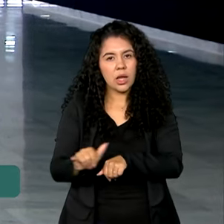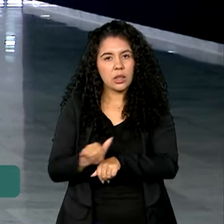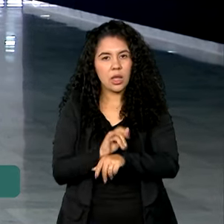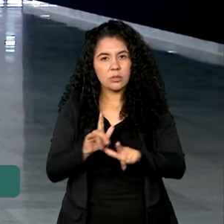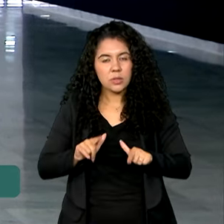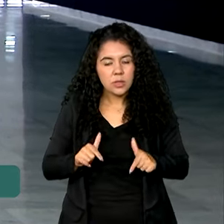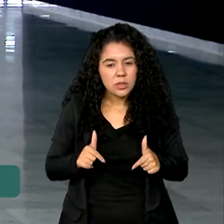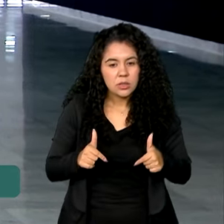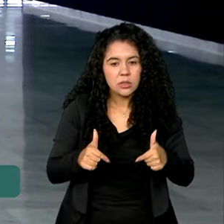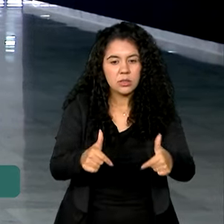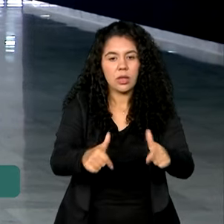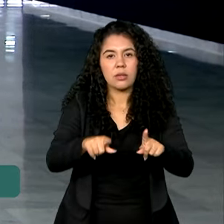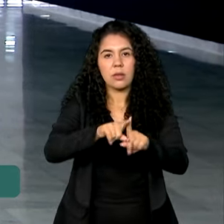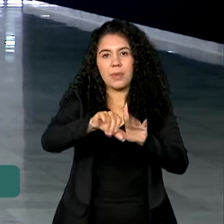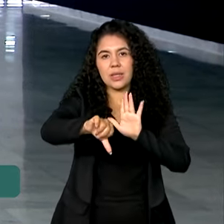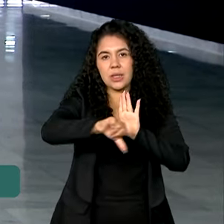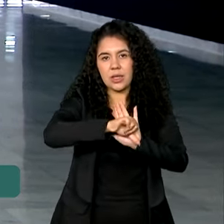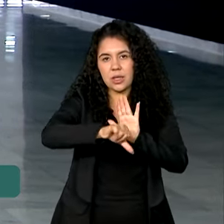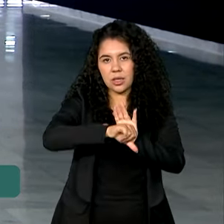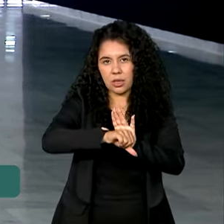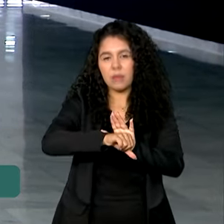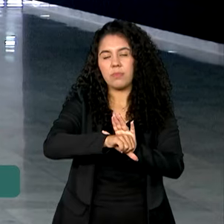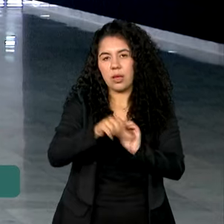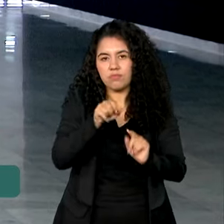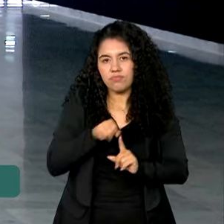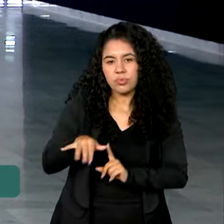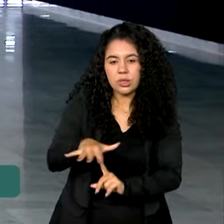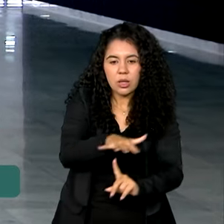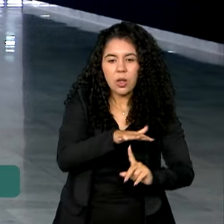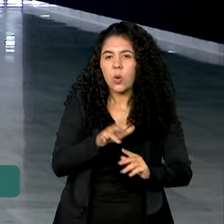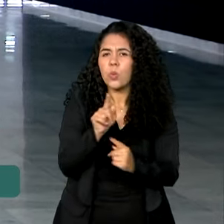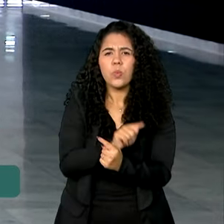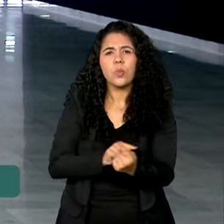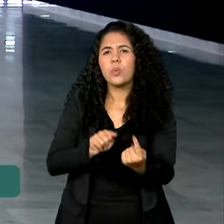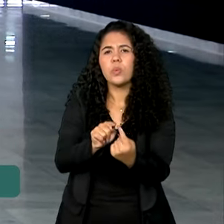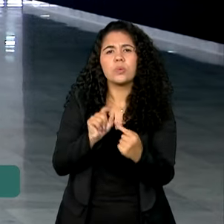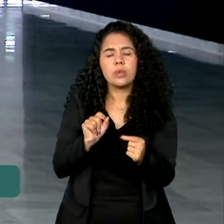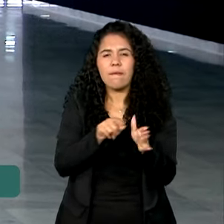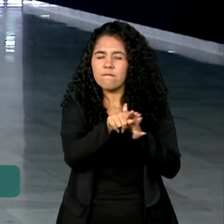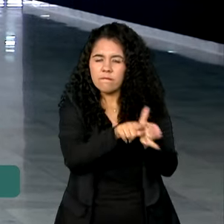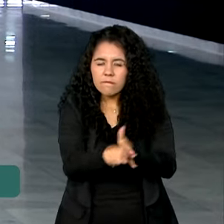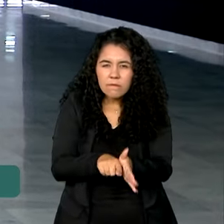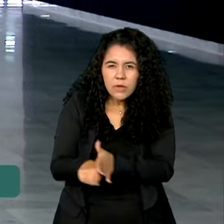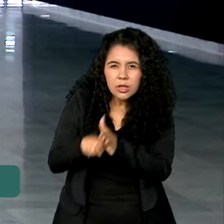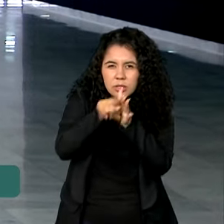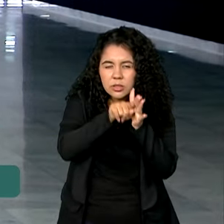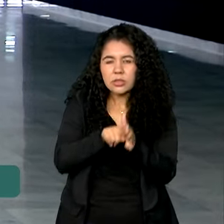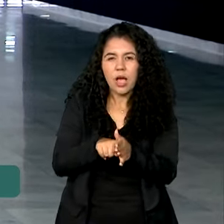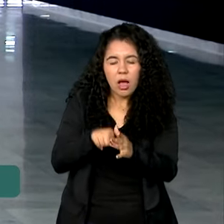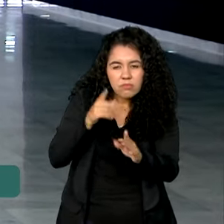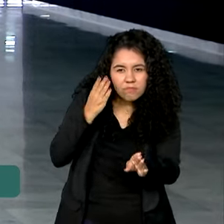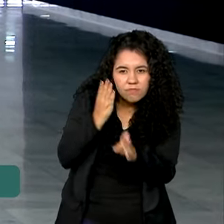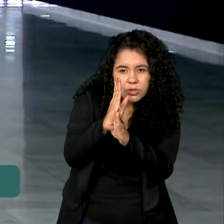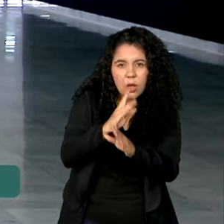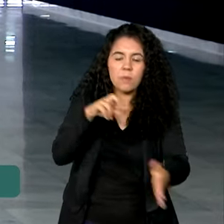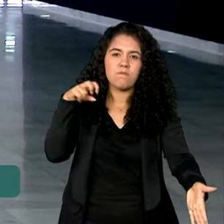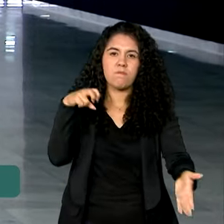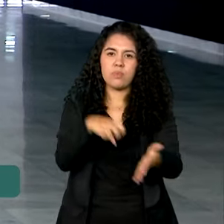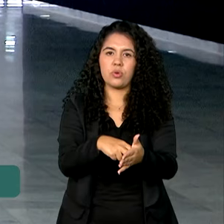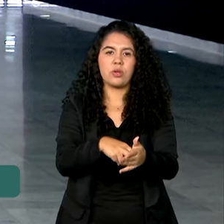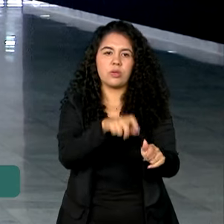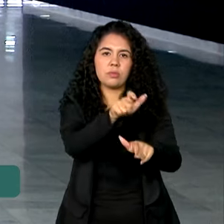Ilícitos e Crimes Ambientais. O objetivo é investigar, identificar e punir os